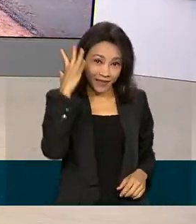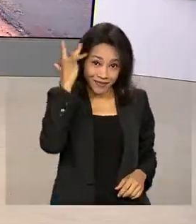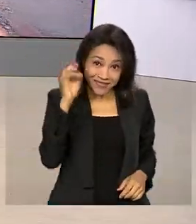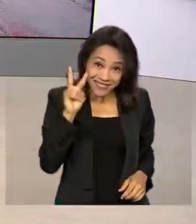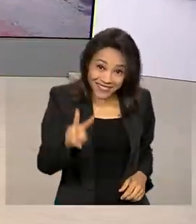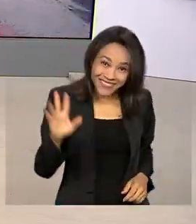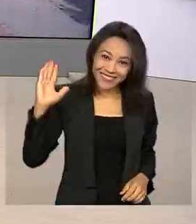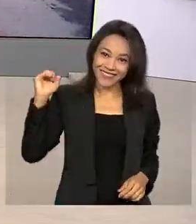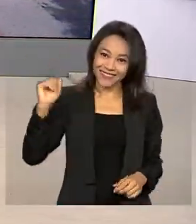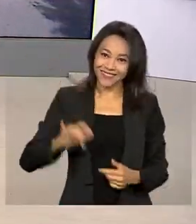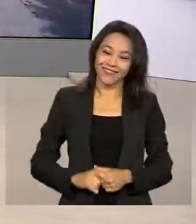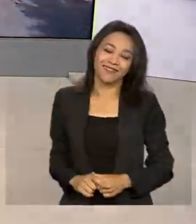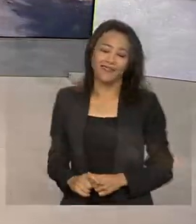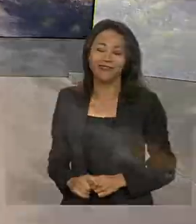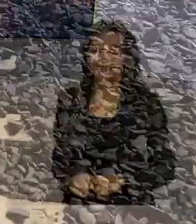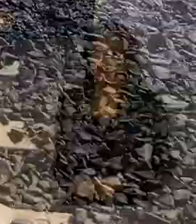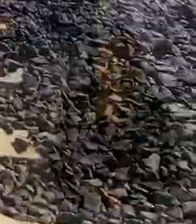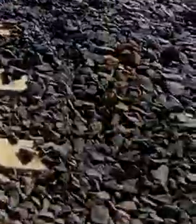vê amanhã. Até lá!